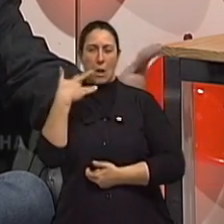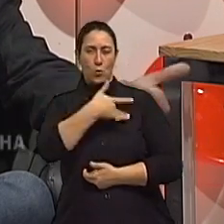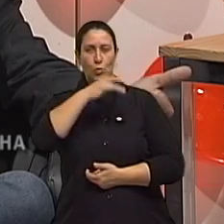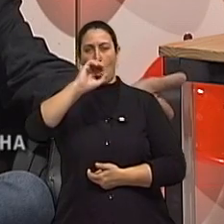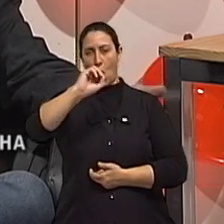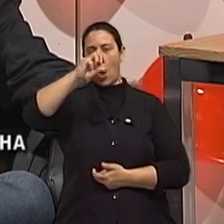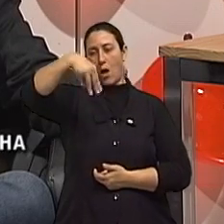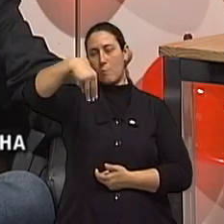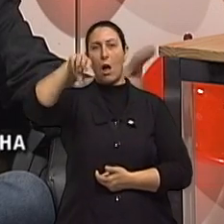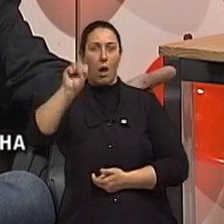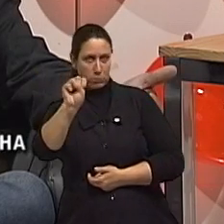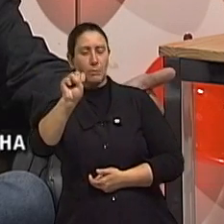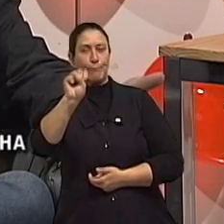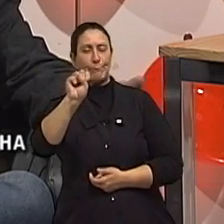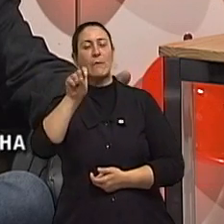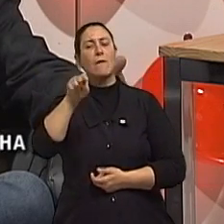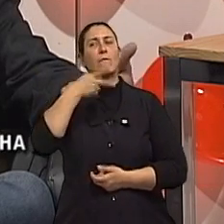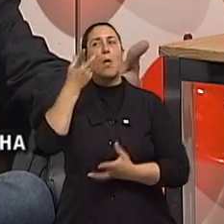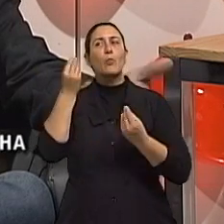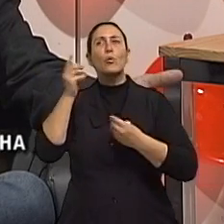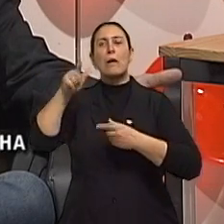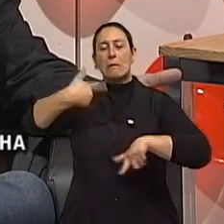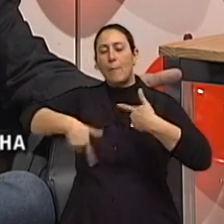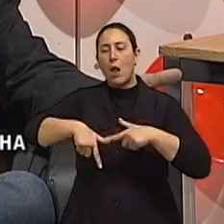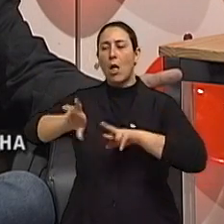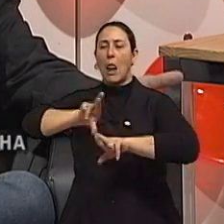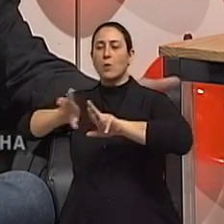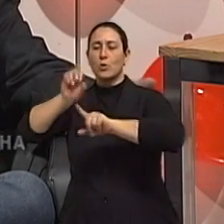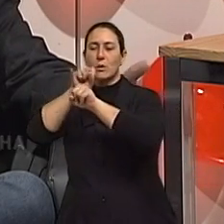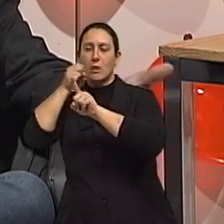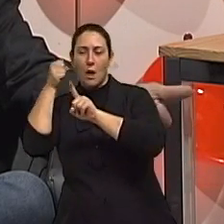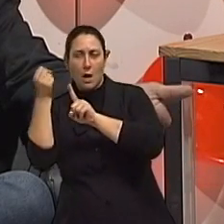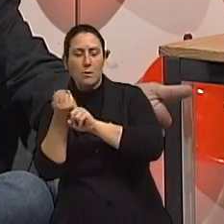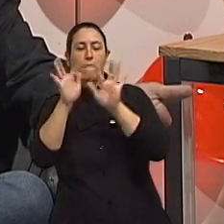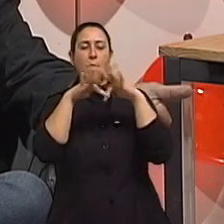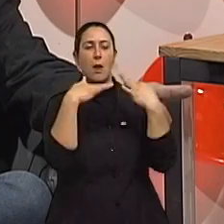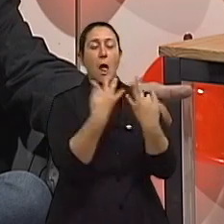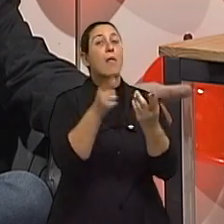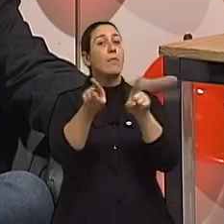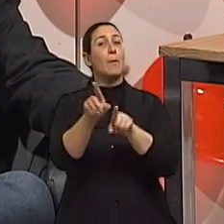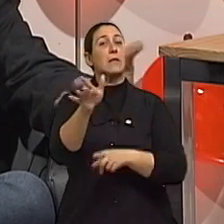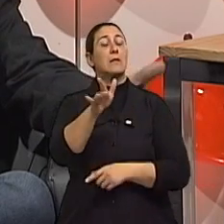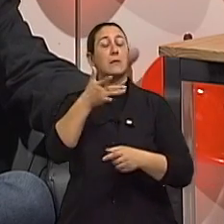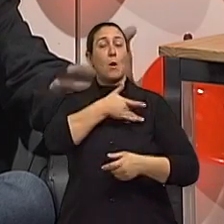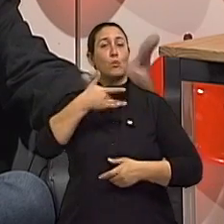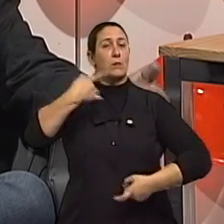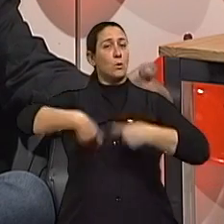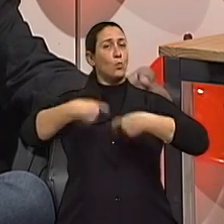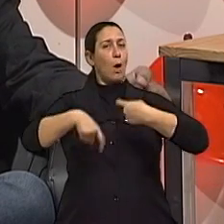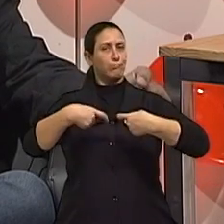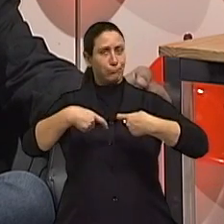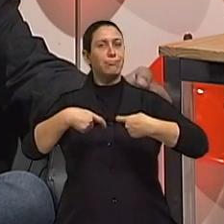são o trabalho, as relações sociais, as relações familiares e a vida sexual. São pilares